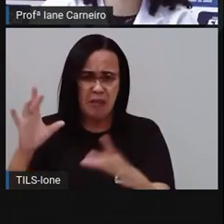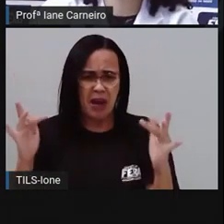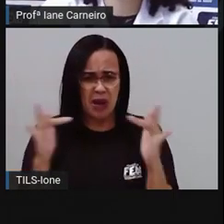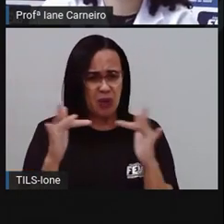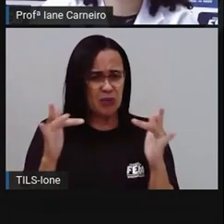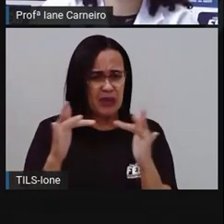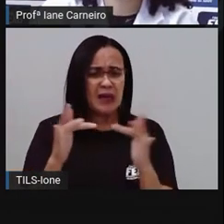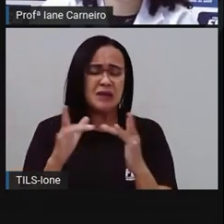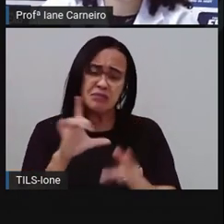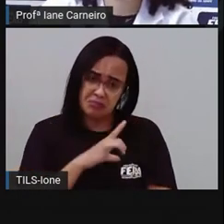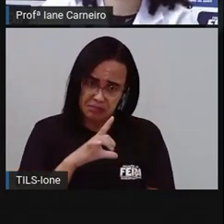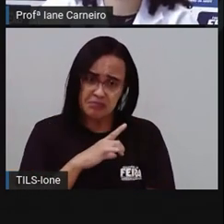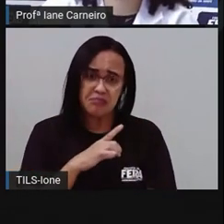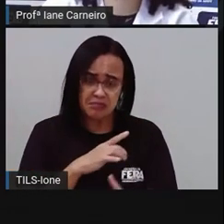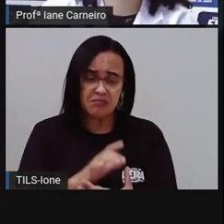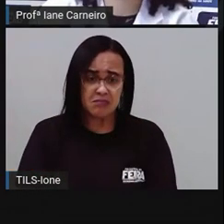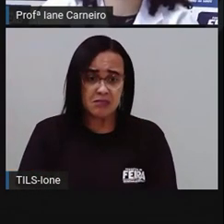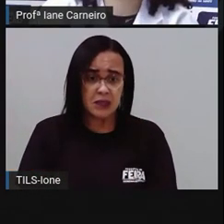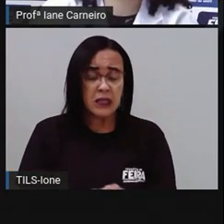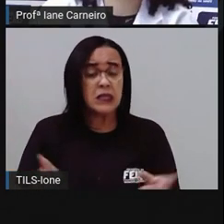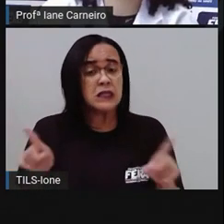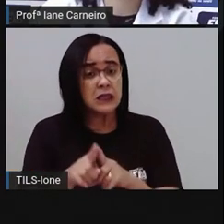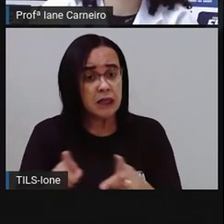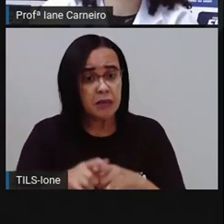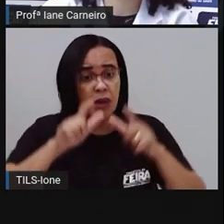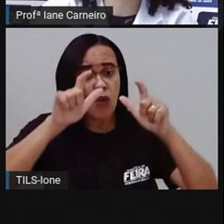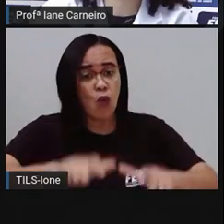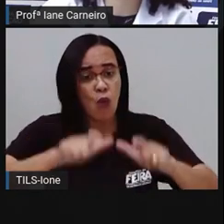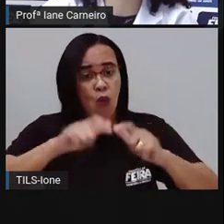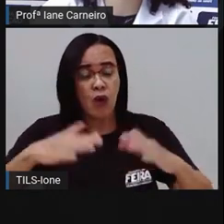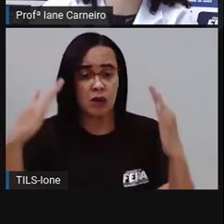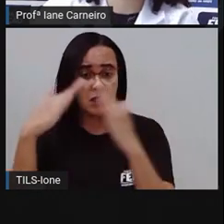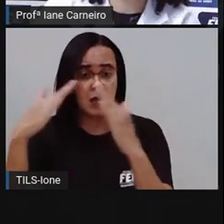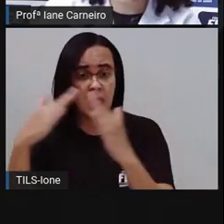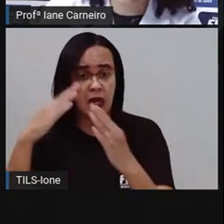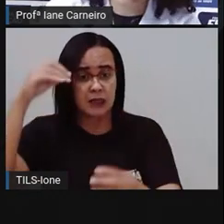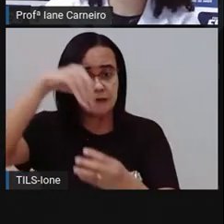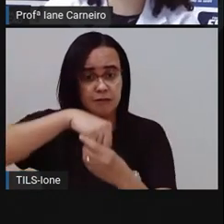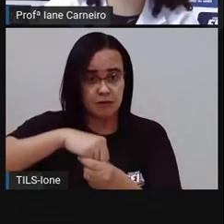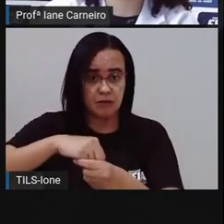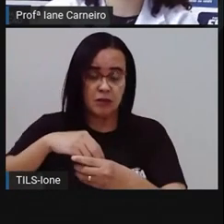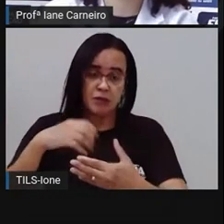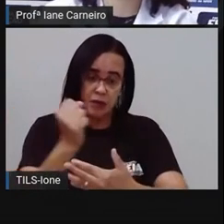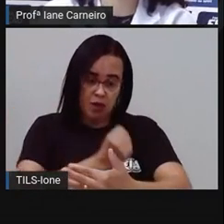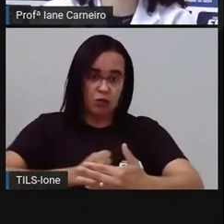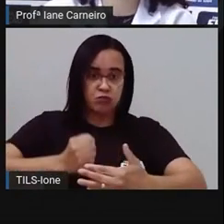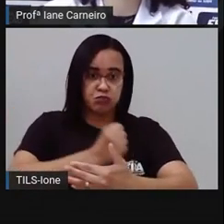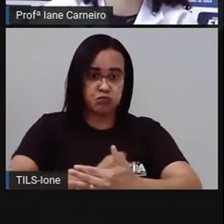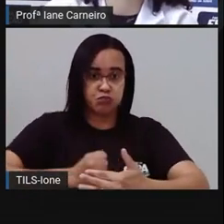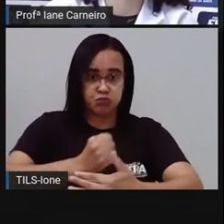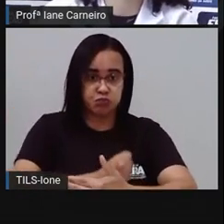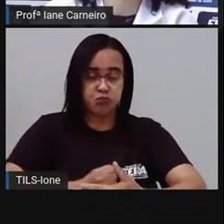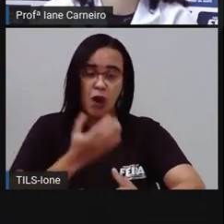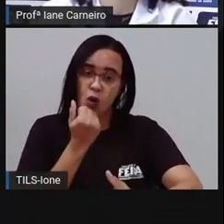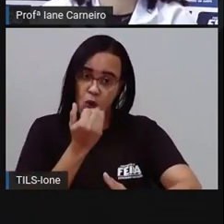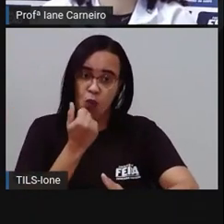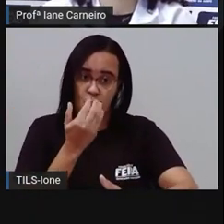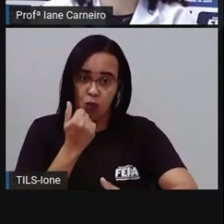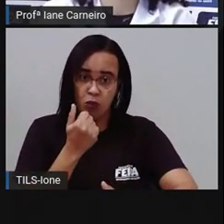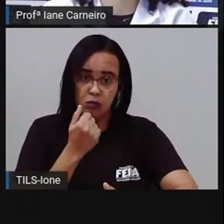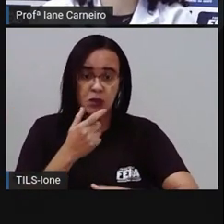Na cozinha, né? Qual é a importância, né? Como é que a gente pode manter a limpeza da cozinha? Então, a gente pode manter,